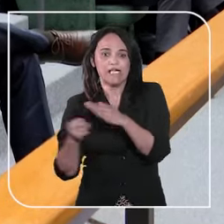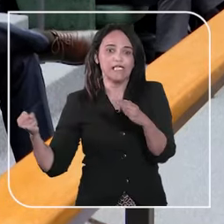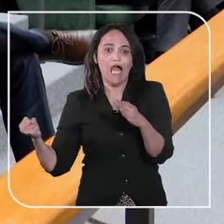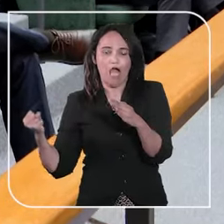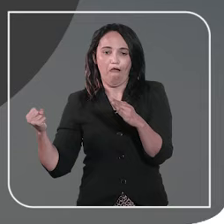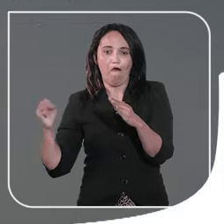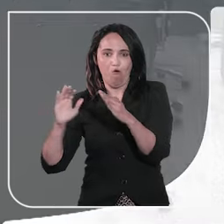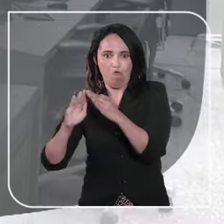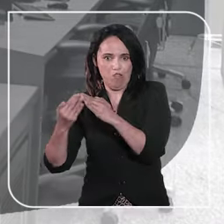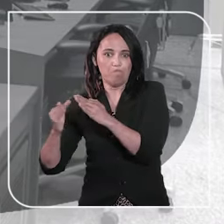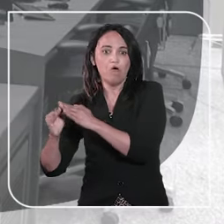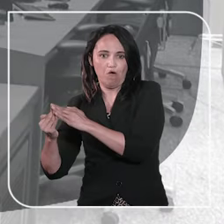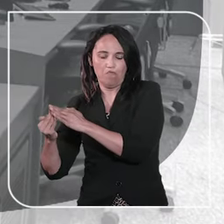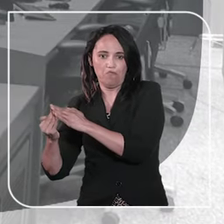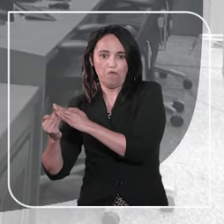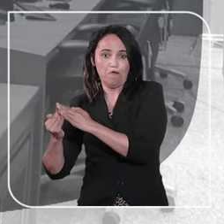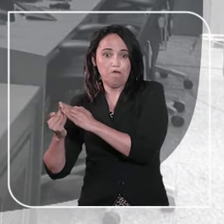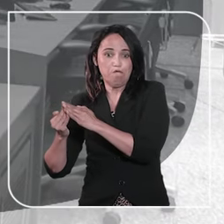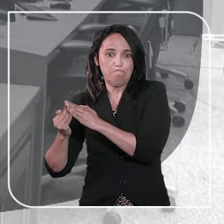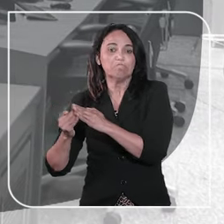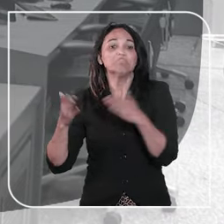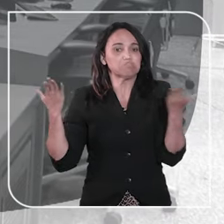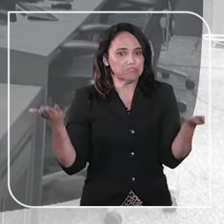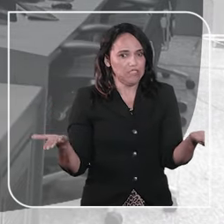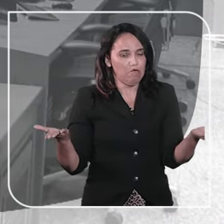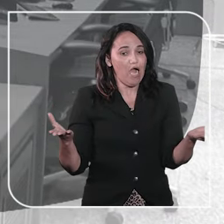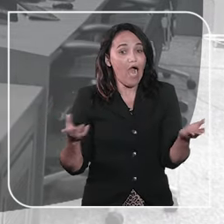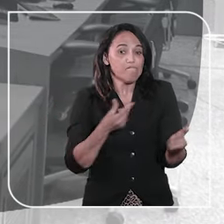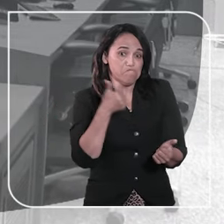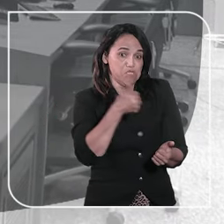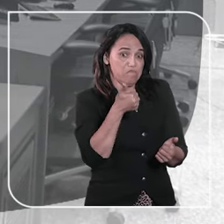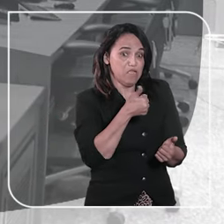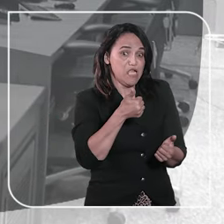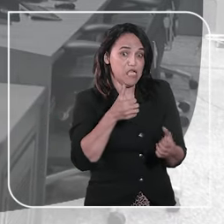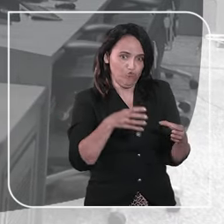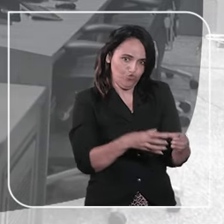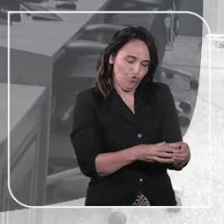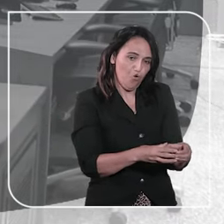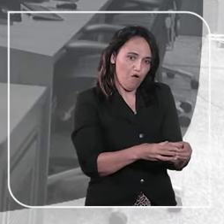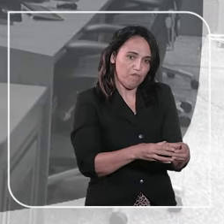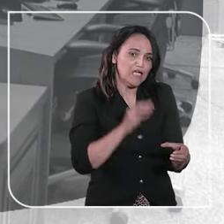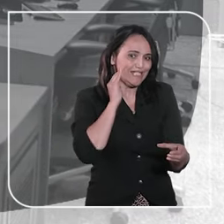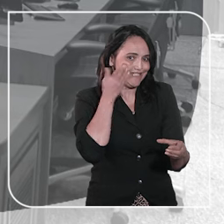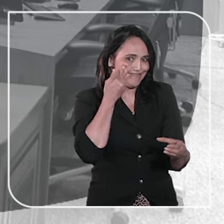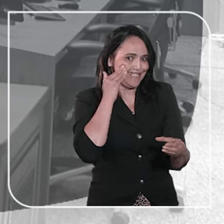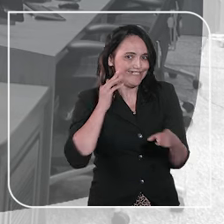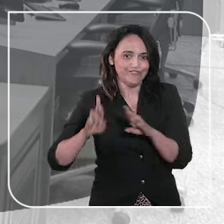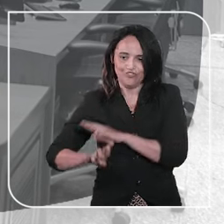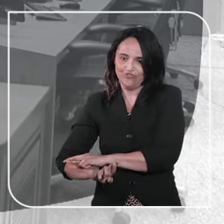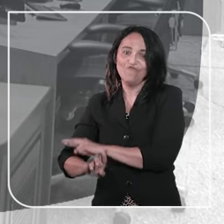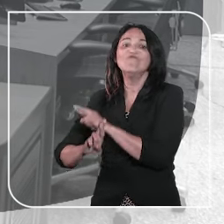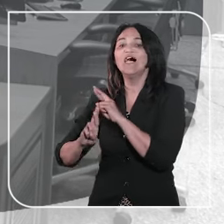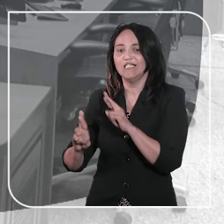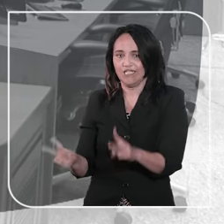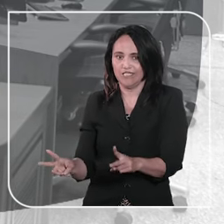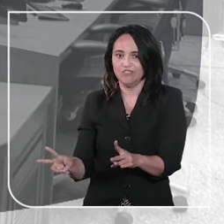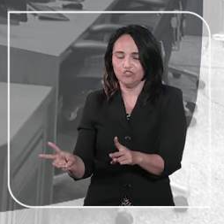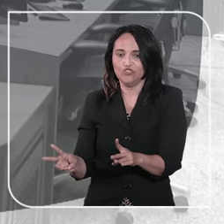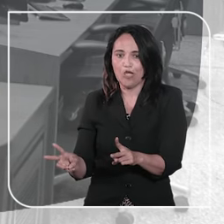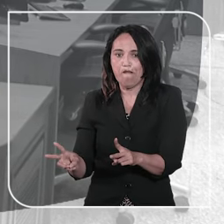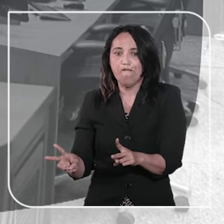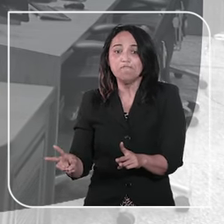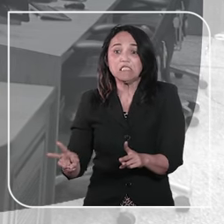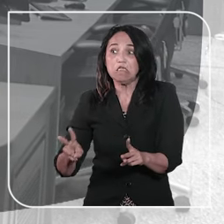condominial. Enquanto a terceira turma possui entendimento pela impossibilidade de penhora e admite apenas a penhora do